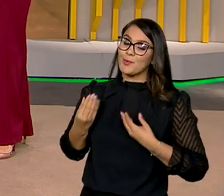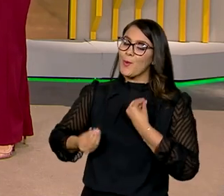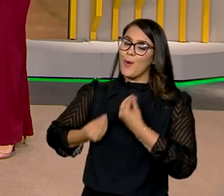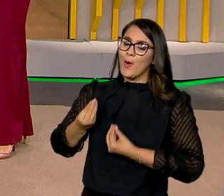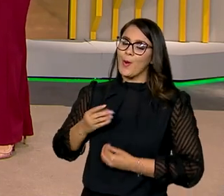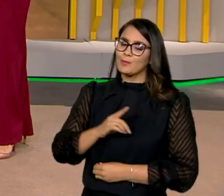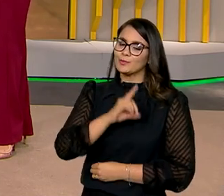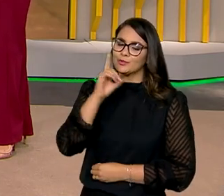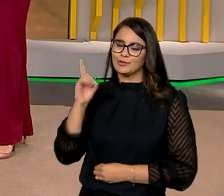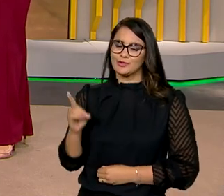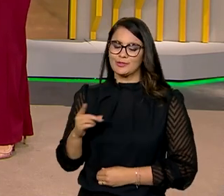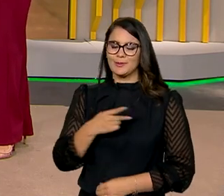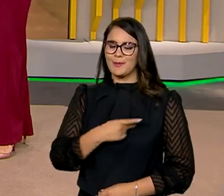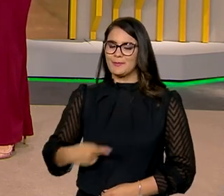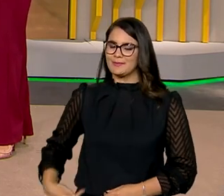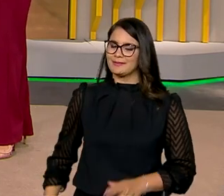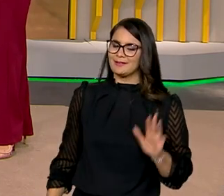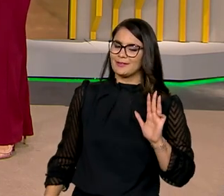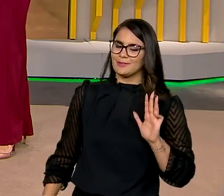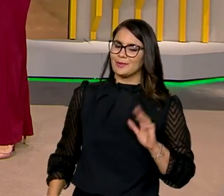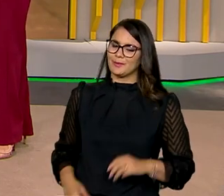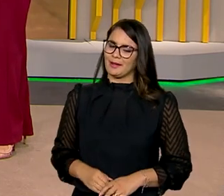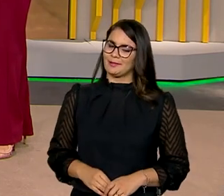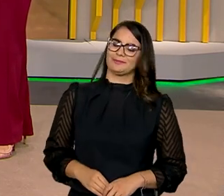foi o dia do presidente e a recuperação.